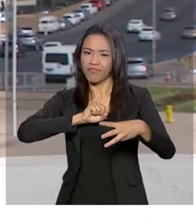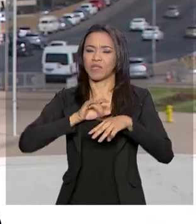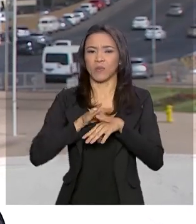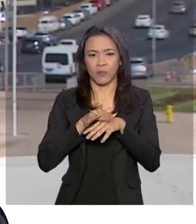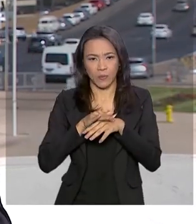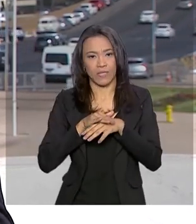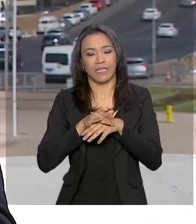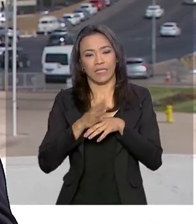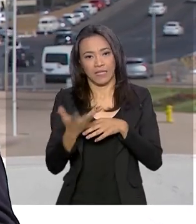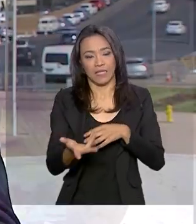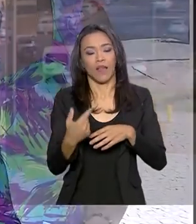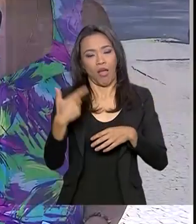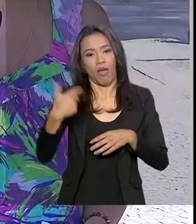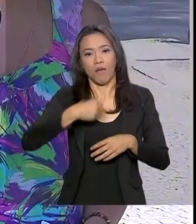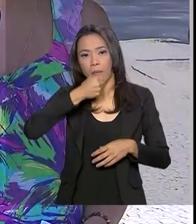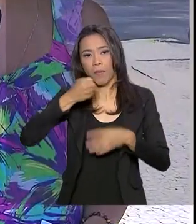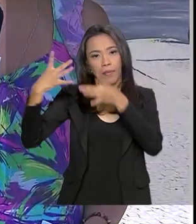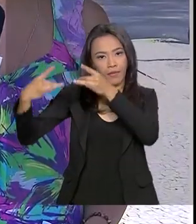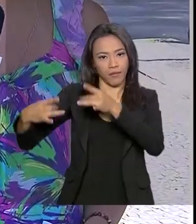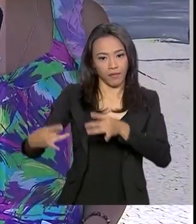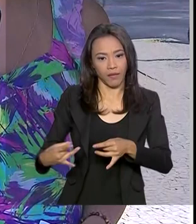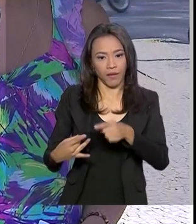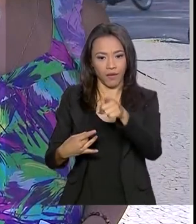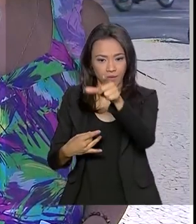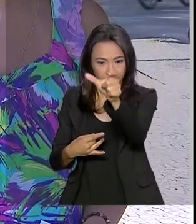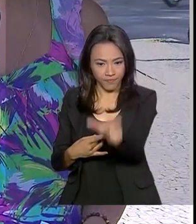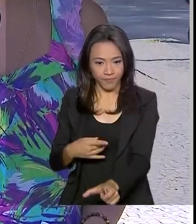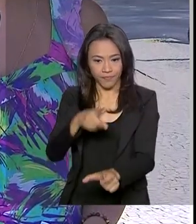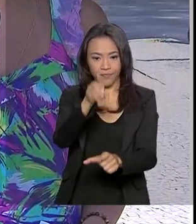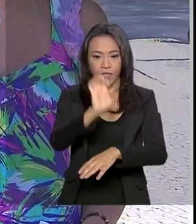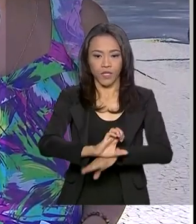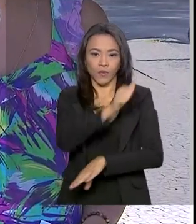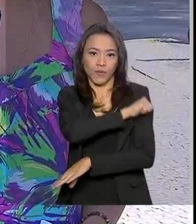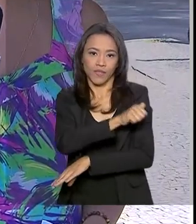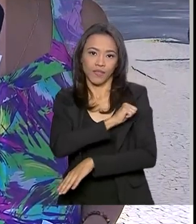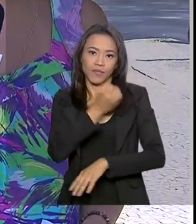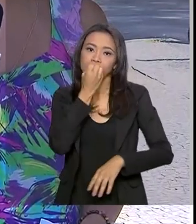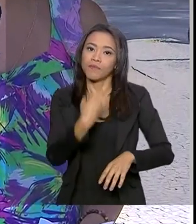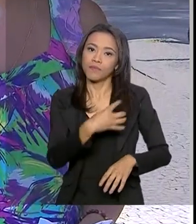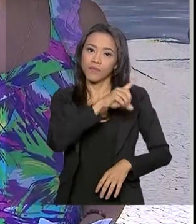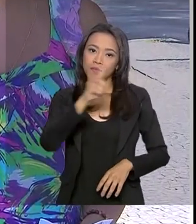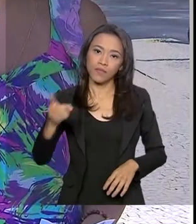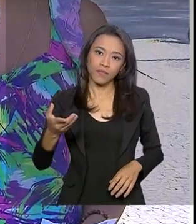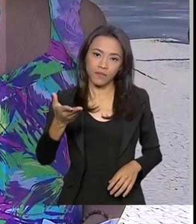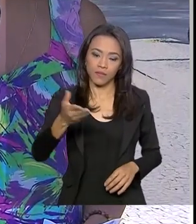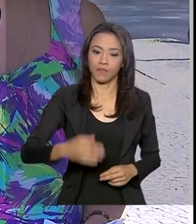para a gente é a repórter Priscila Terezo, ao vivo, direto do Rio de Janeiro. Bom dia, Priscila.